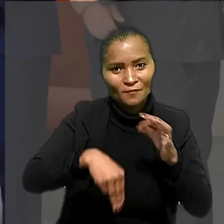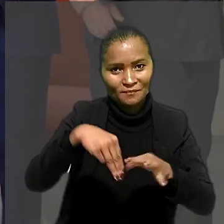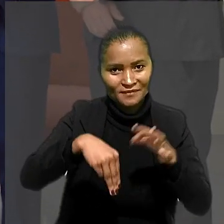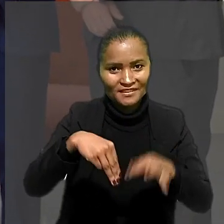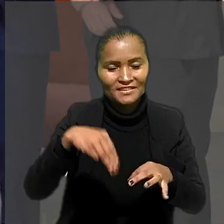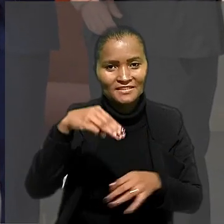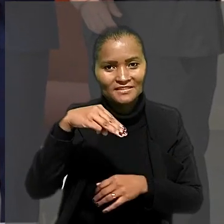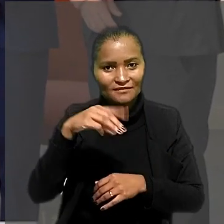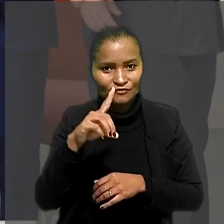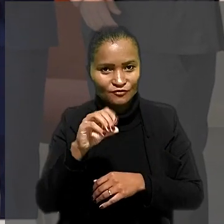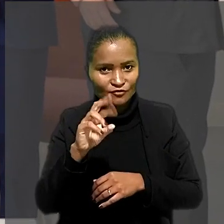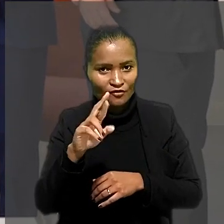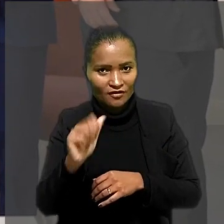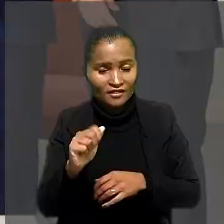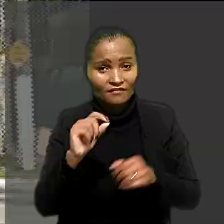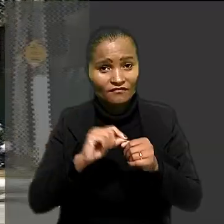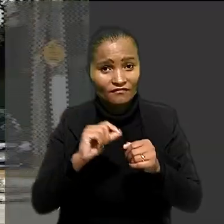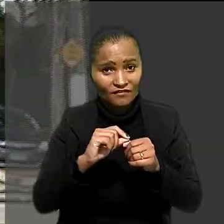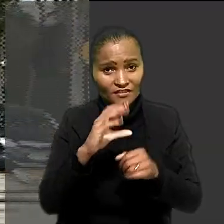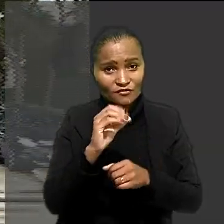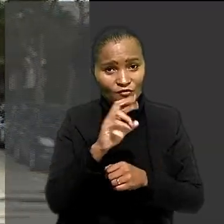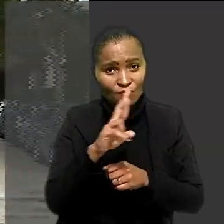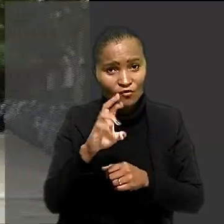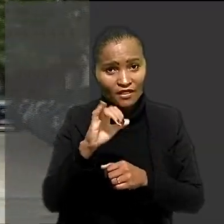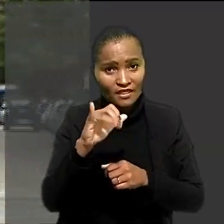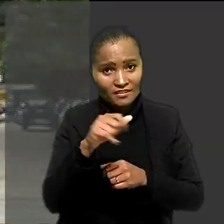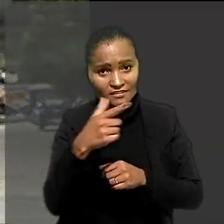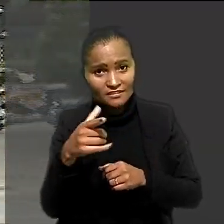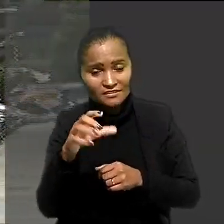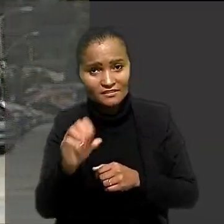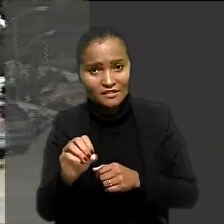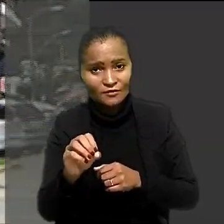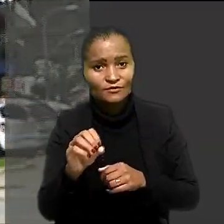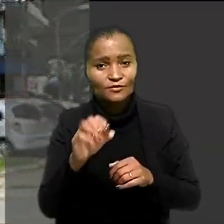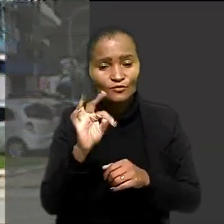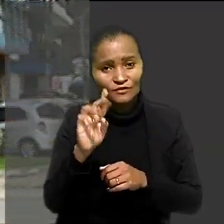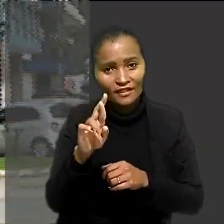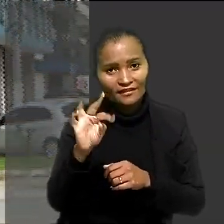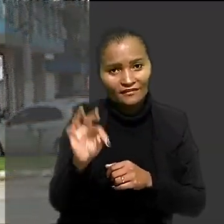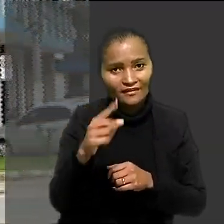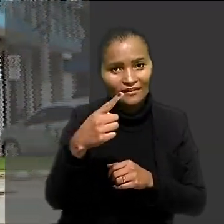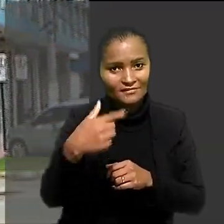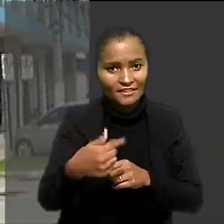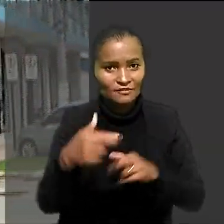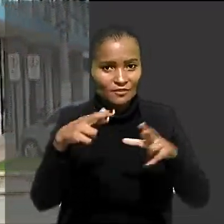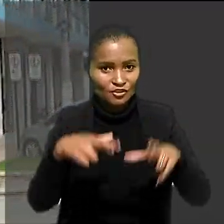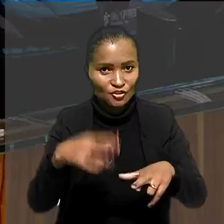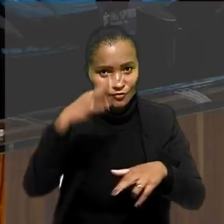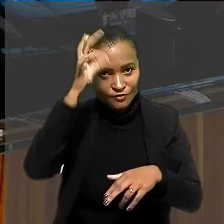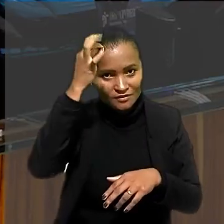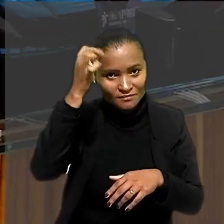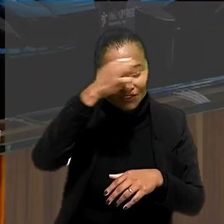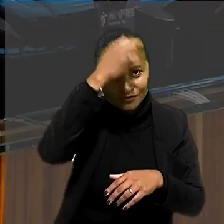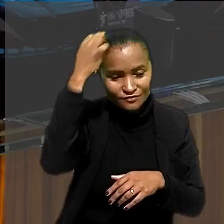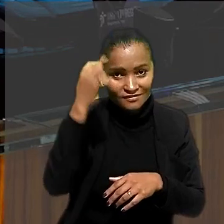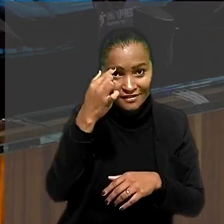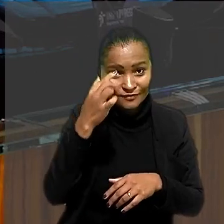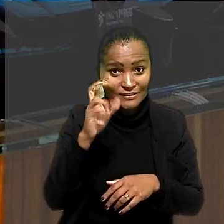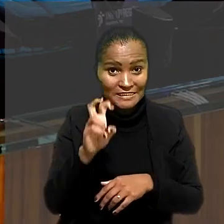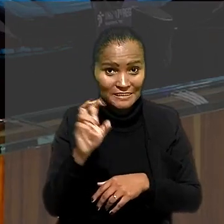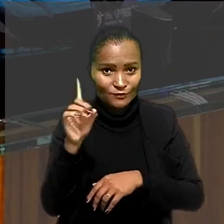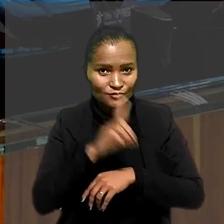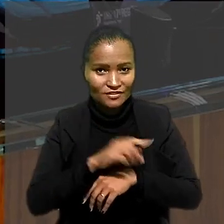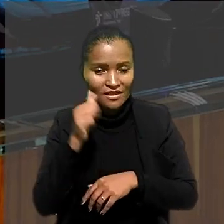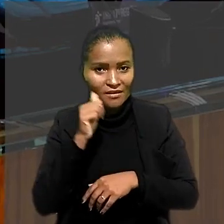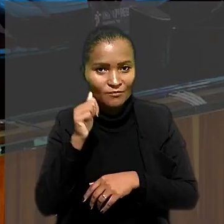da Costa, realizou correição ordinária no Tribunal Regional do Trabalho da 17ª Região, no Espírito Santo. Durante cinco dias, a